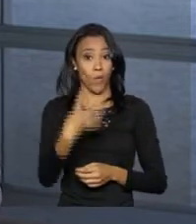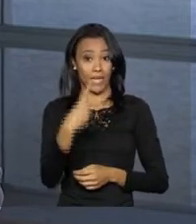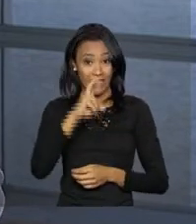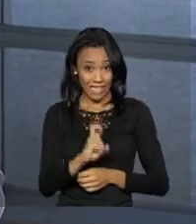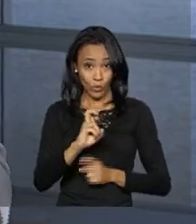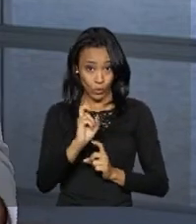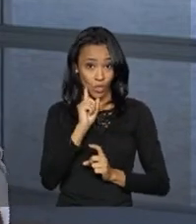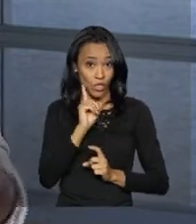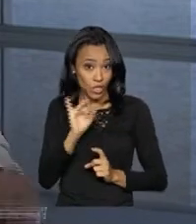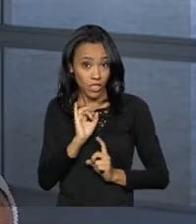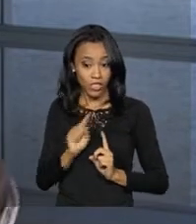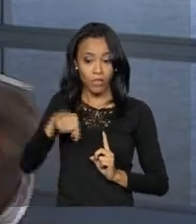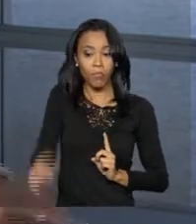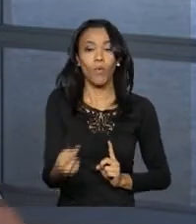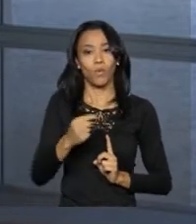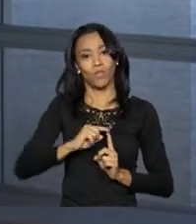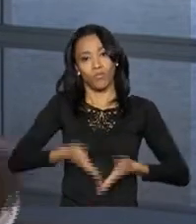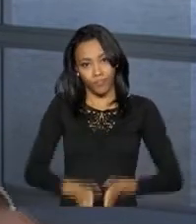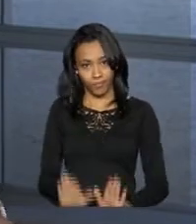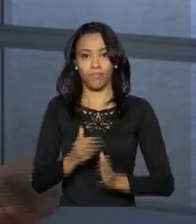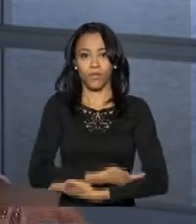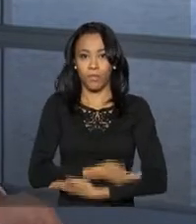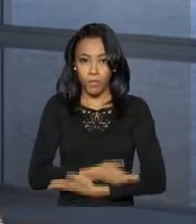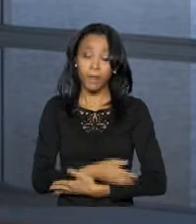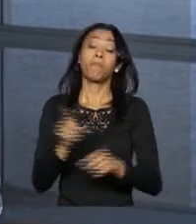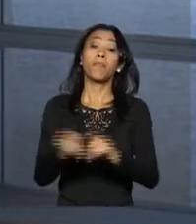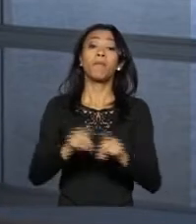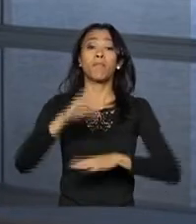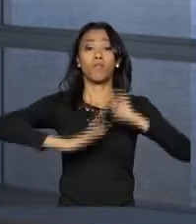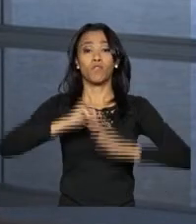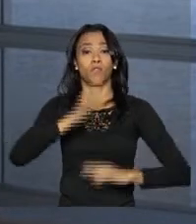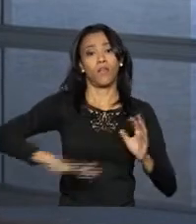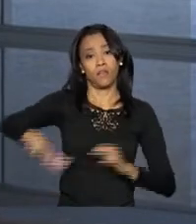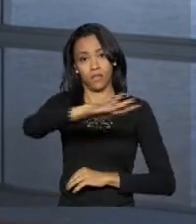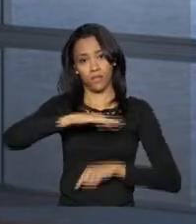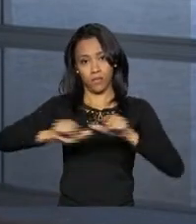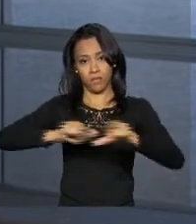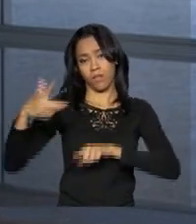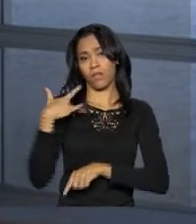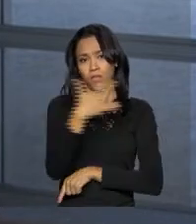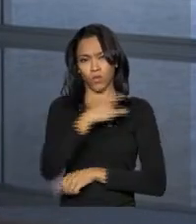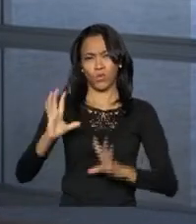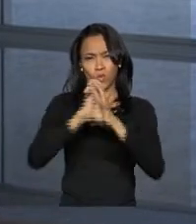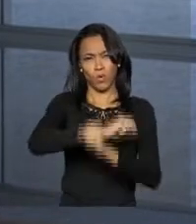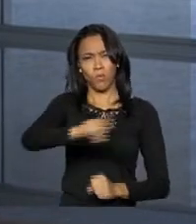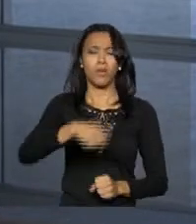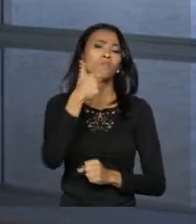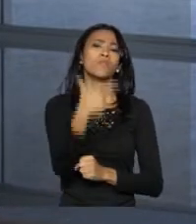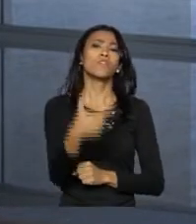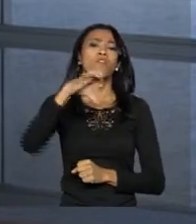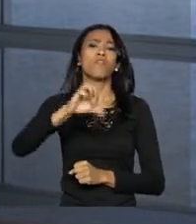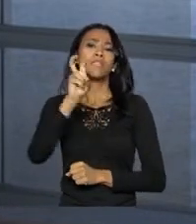pós-parto e os trabalhadores da saúde pública e privada. Desse grupo, soma cerca de 295 mil